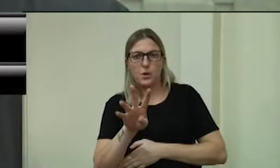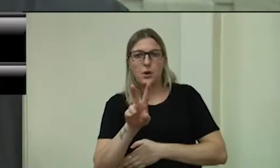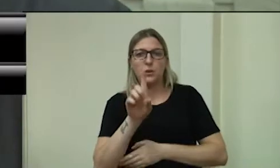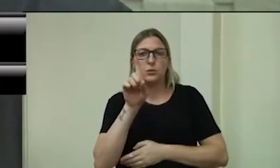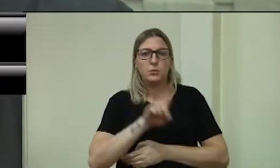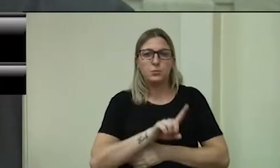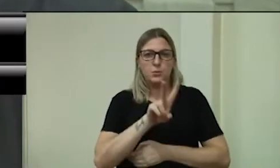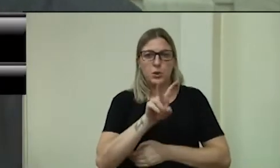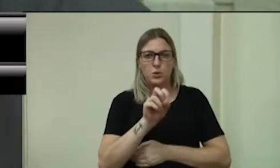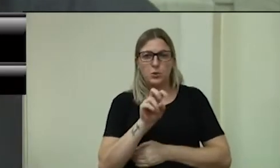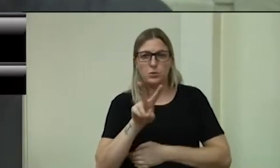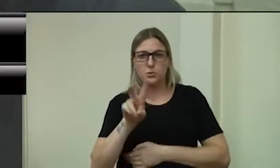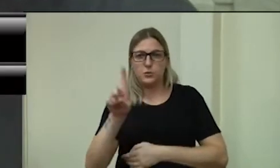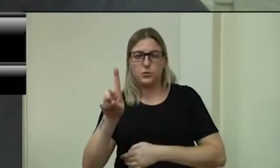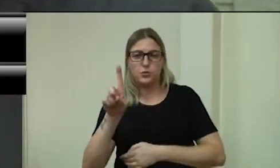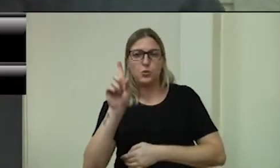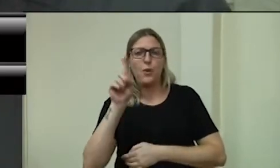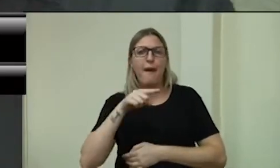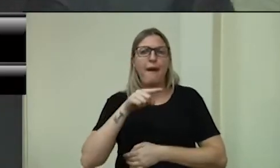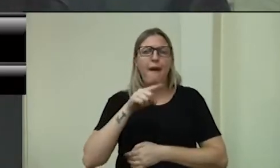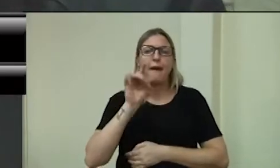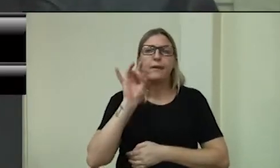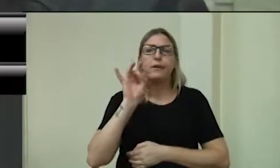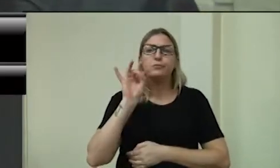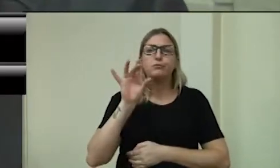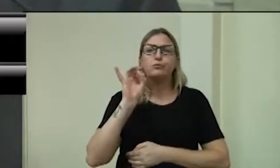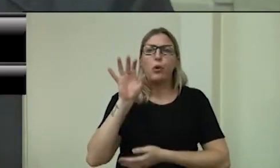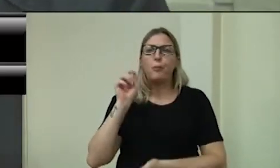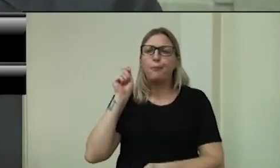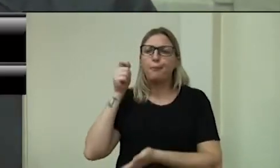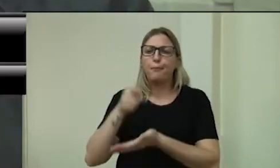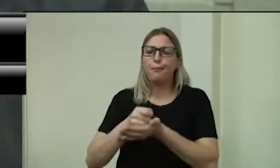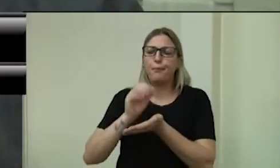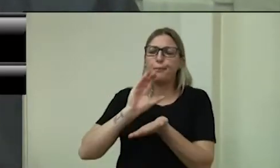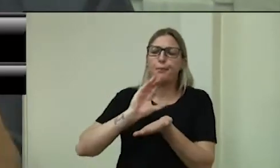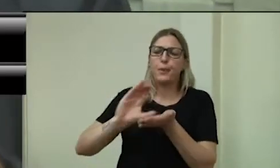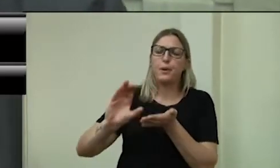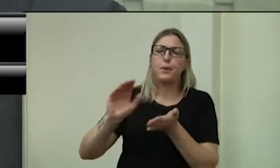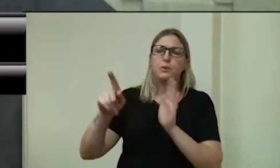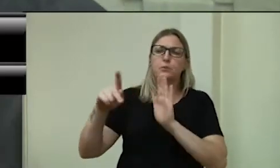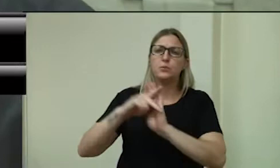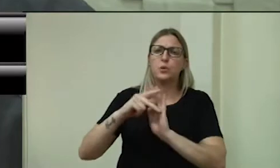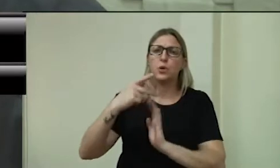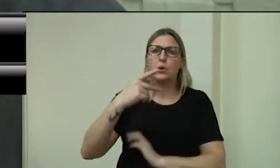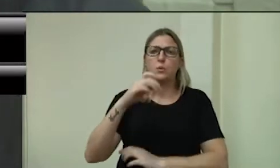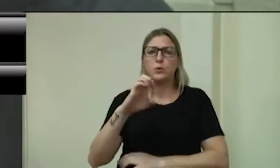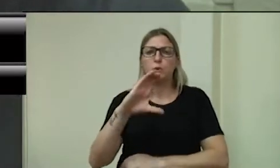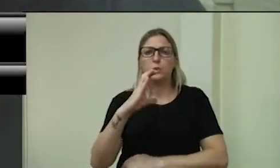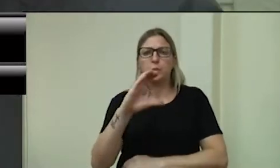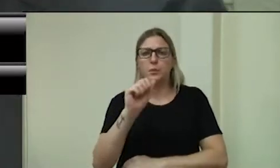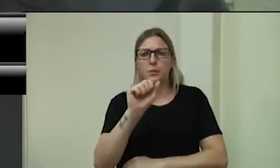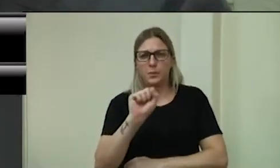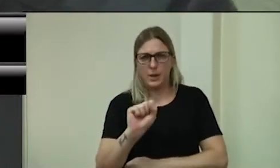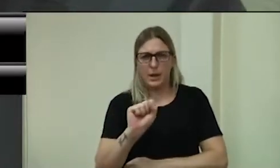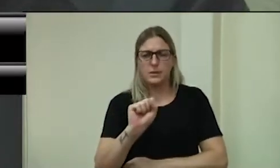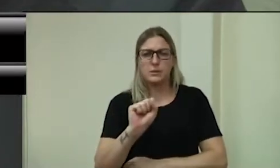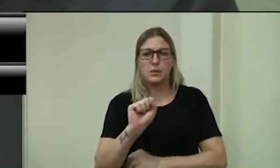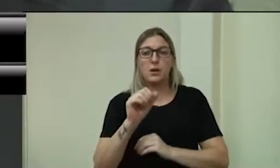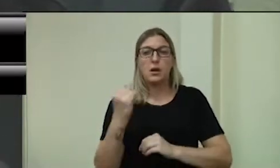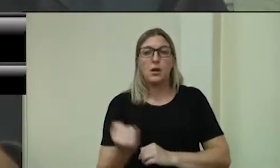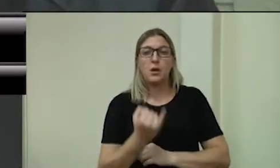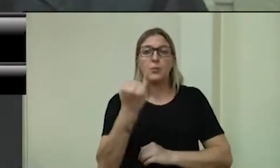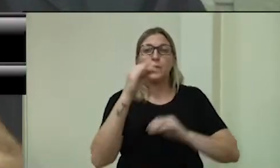2021, que é o condicional de peças. Acredito que é bem importante que a comunidade saiba, a comunidade que nos assiste também, que isso